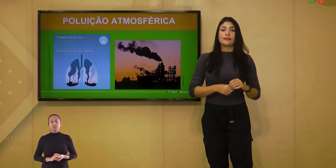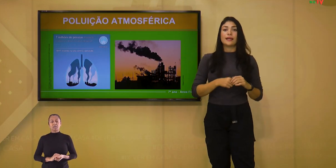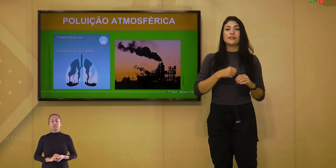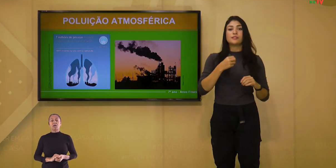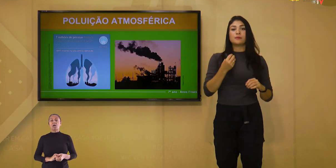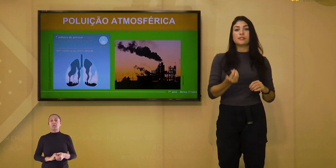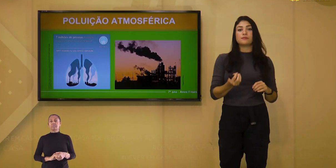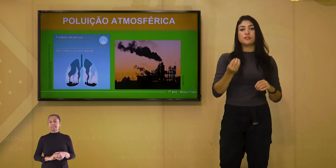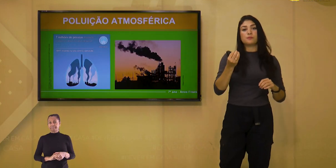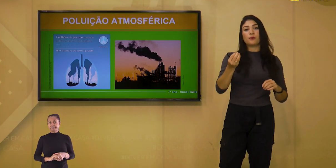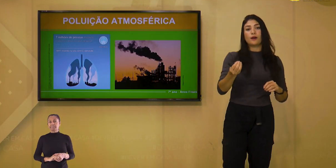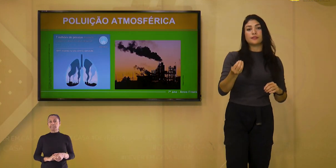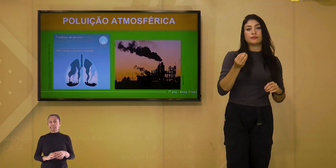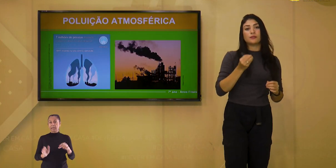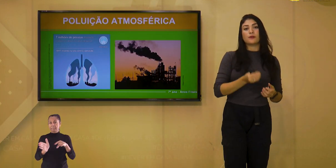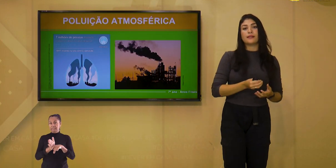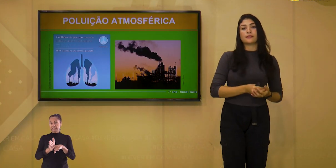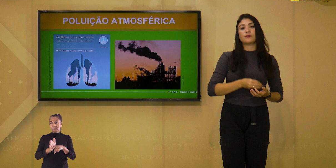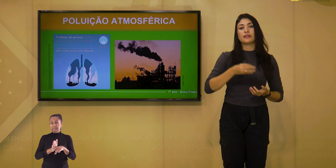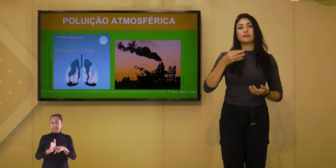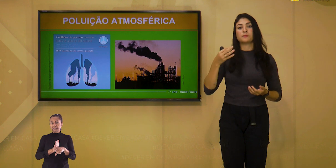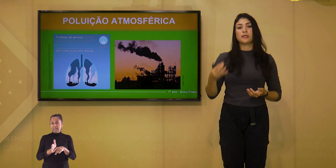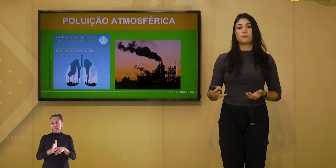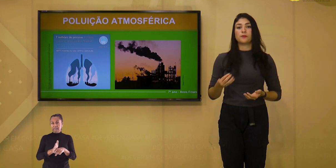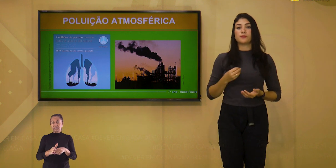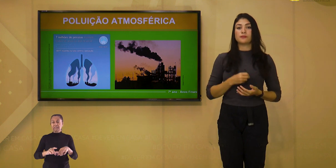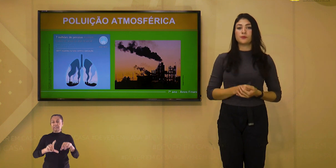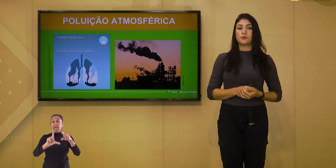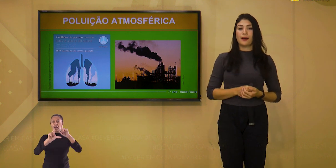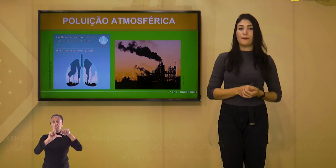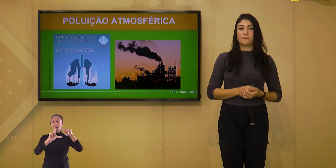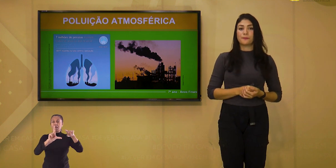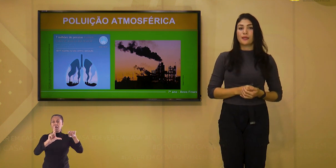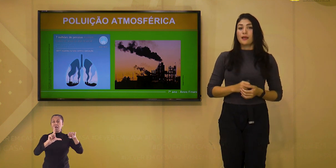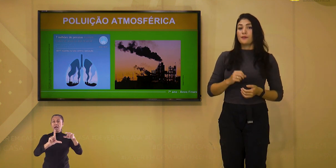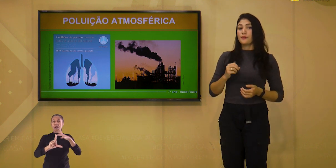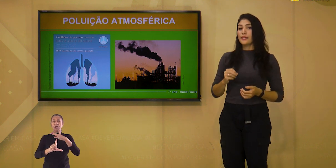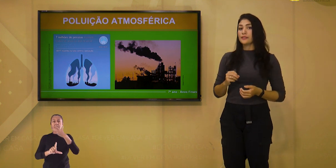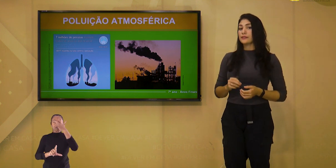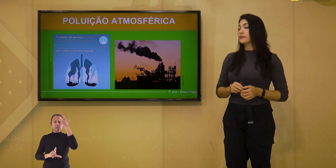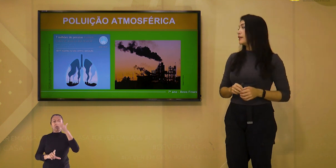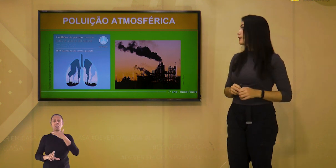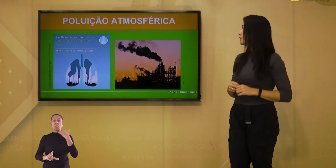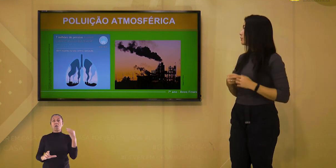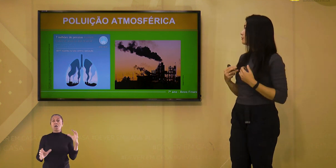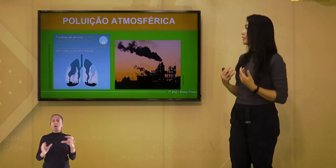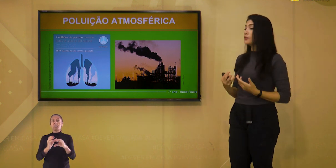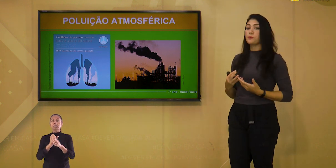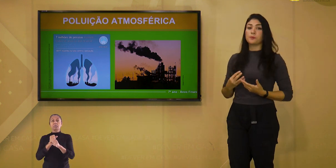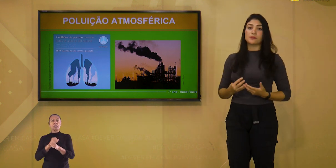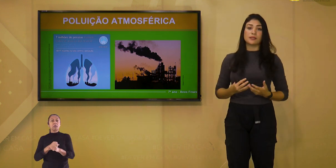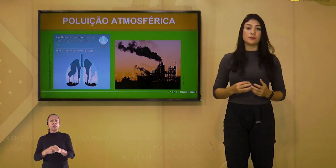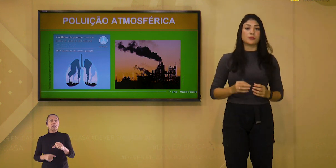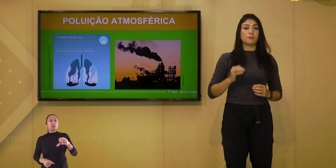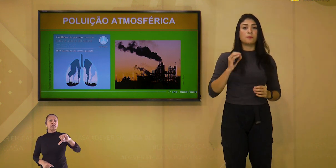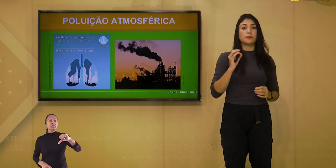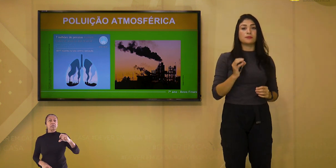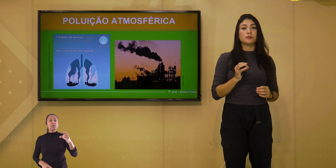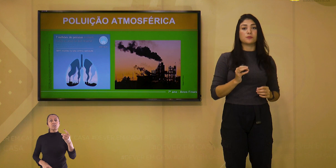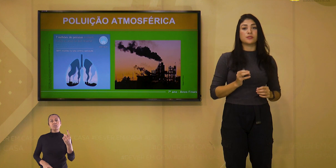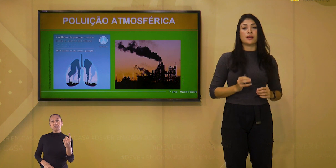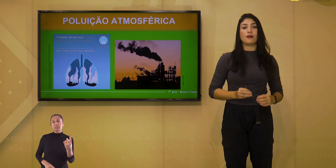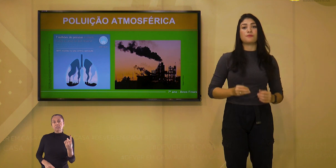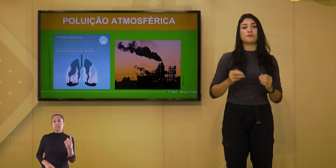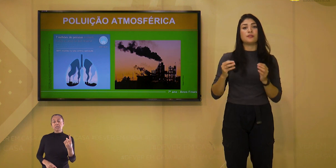da estimativa de mortes anuais causadas pela poluição do ar. Veja que cerca de 91% da